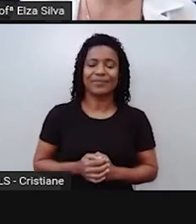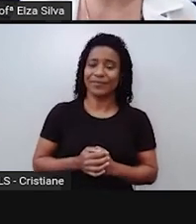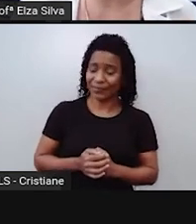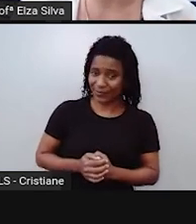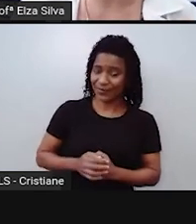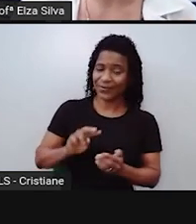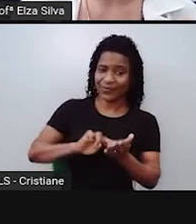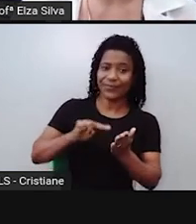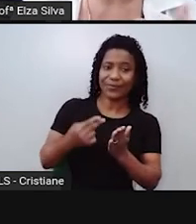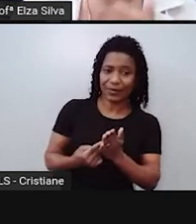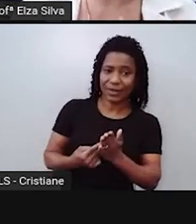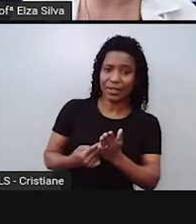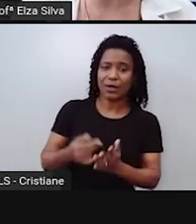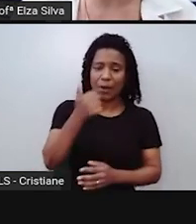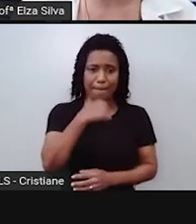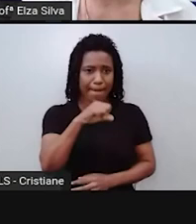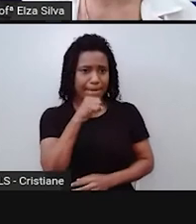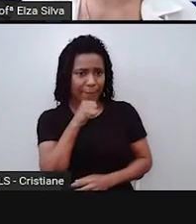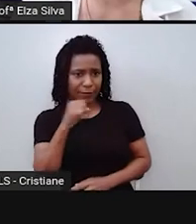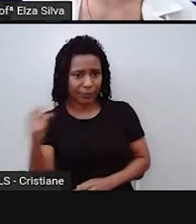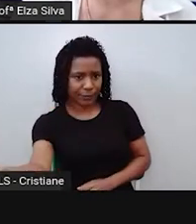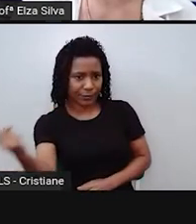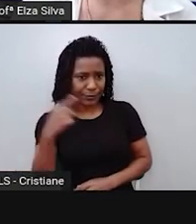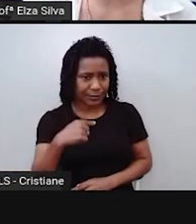Sua mãe virá?